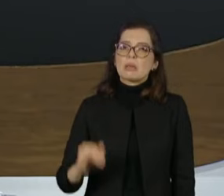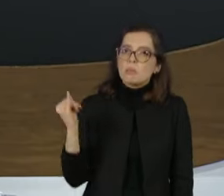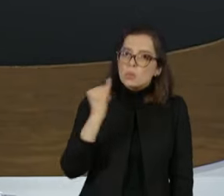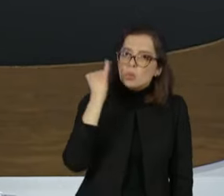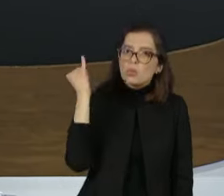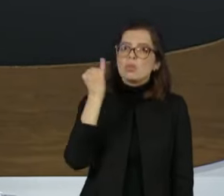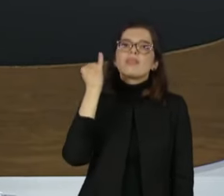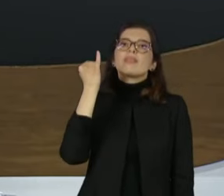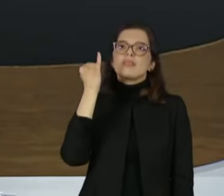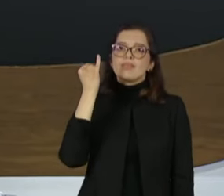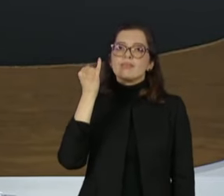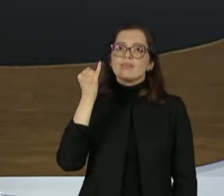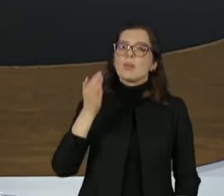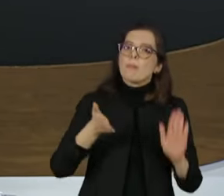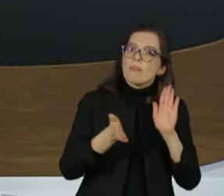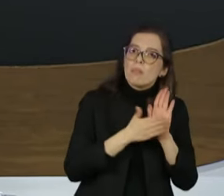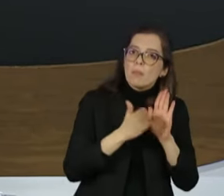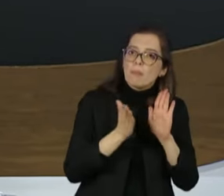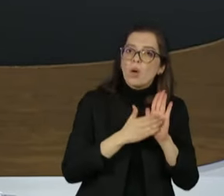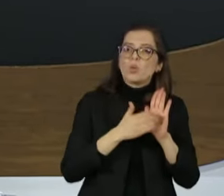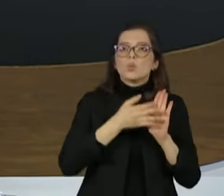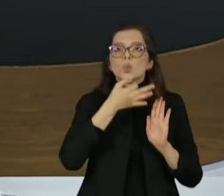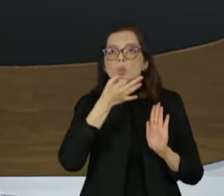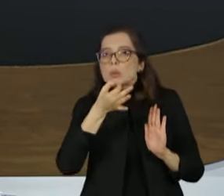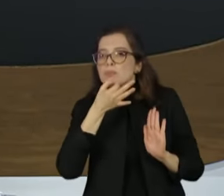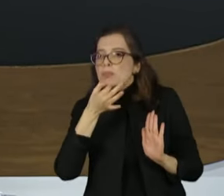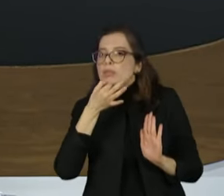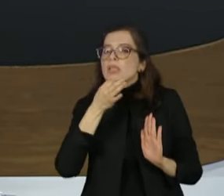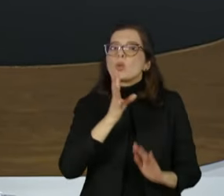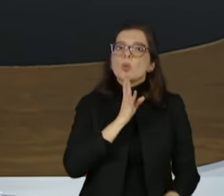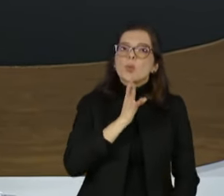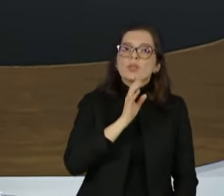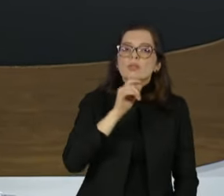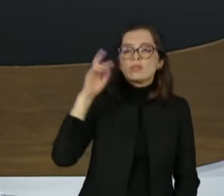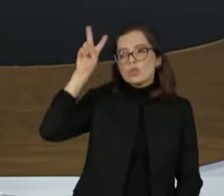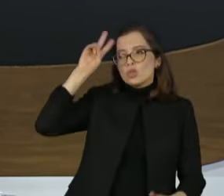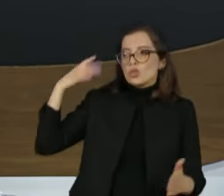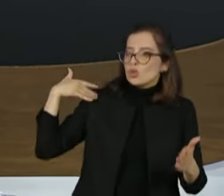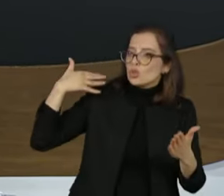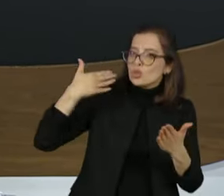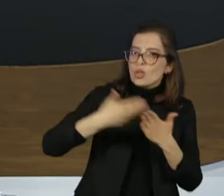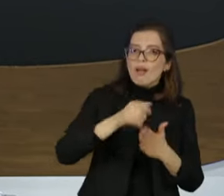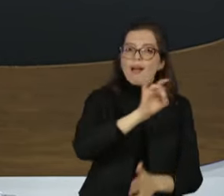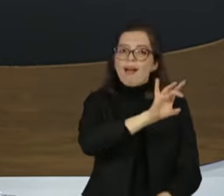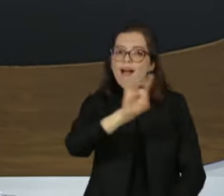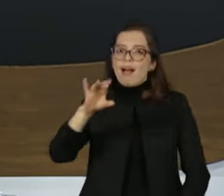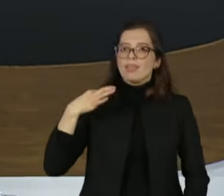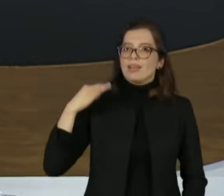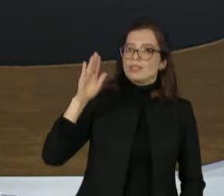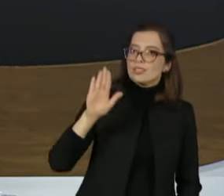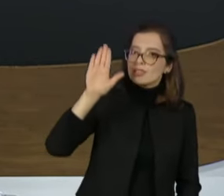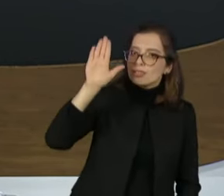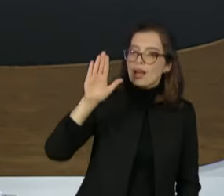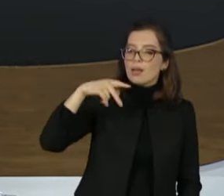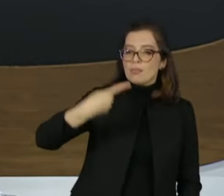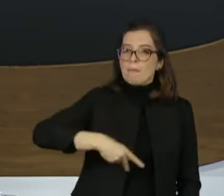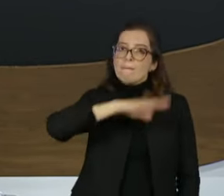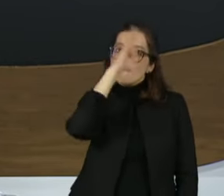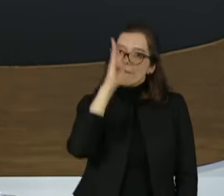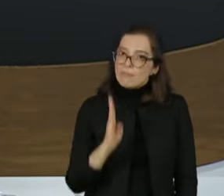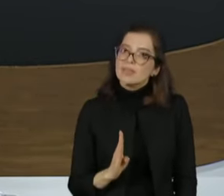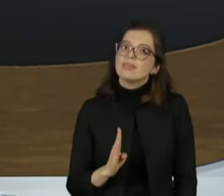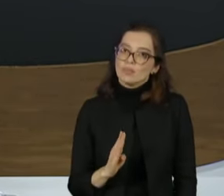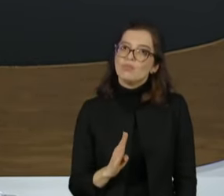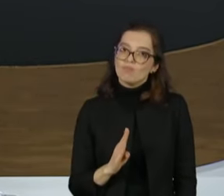ouvir as propostas e conhecer a trajetória dos principais candidatos a presidir o Brasil pelos próximos quatro anos.